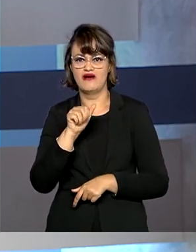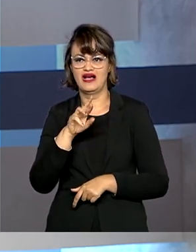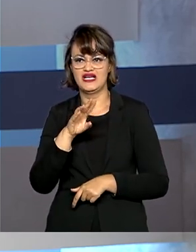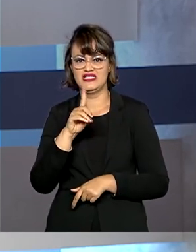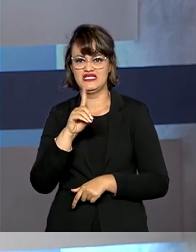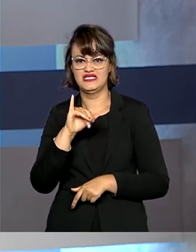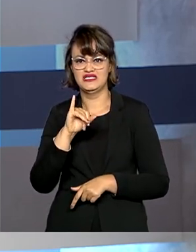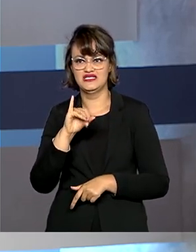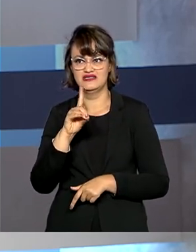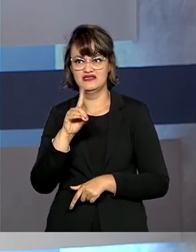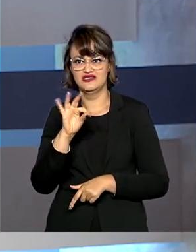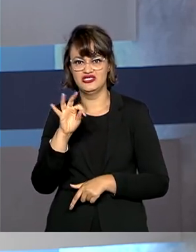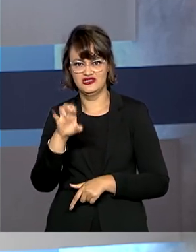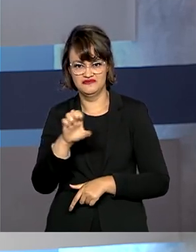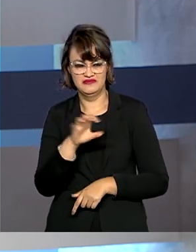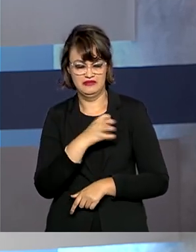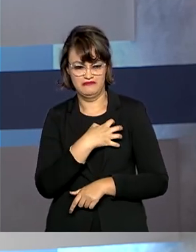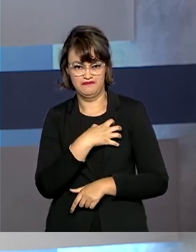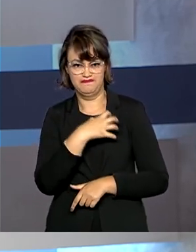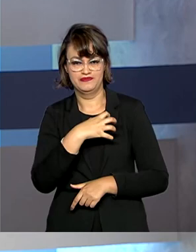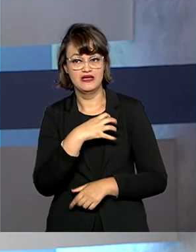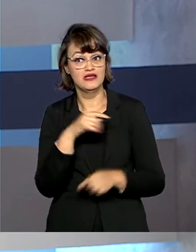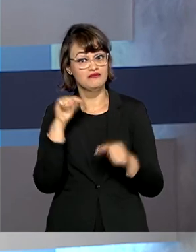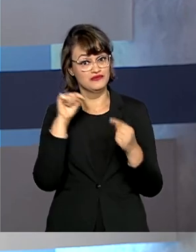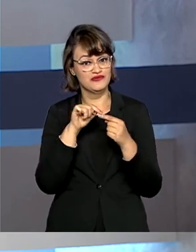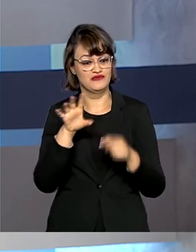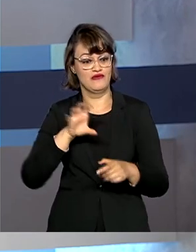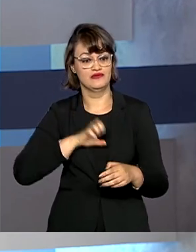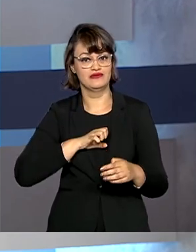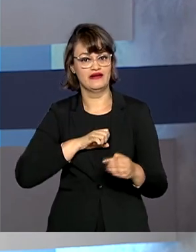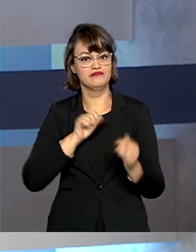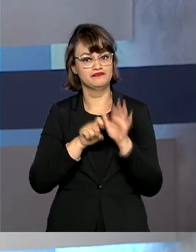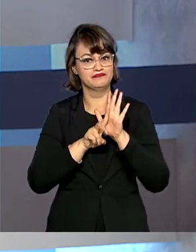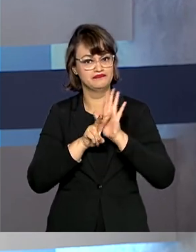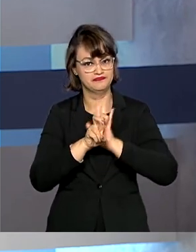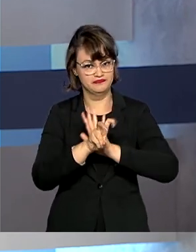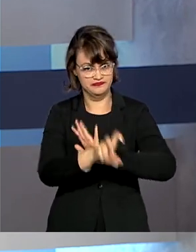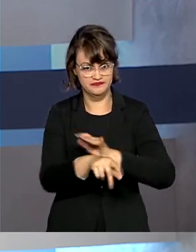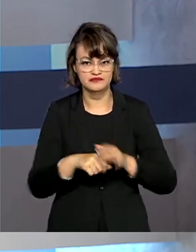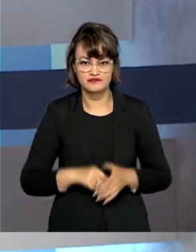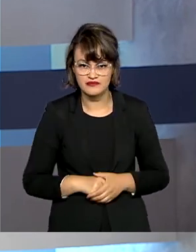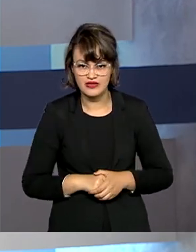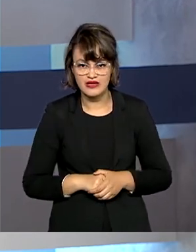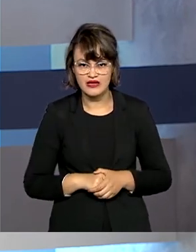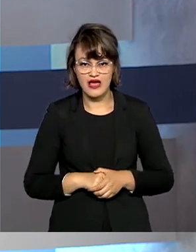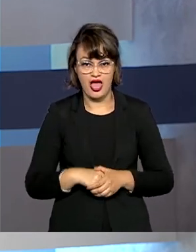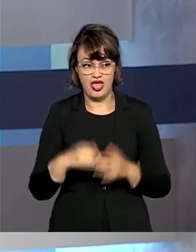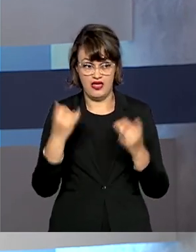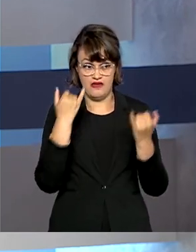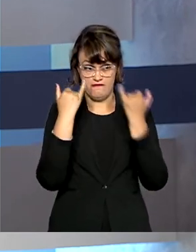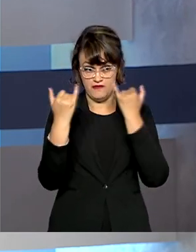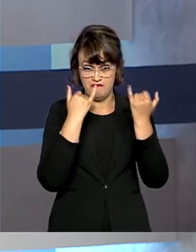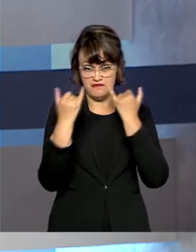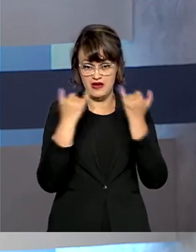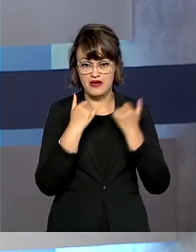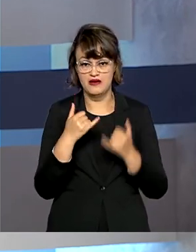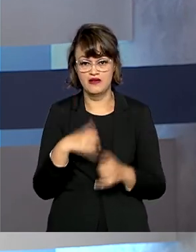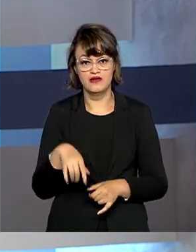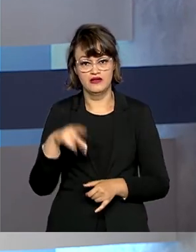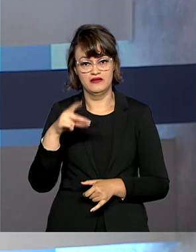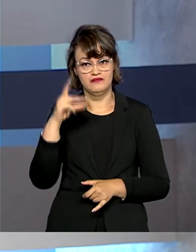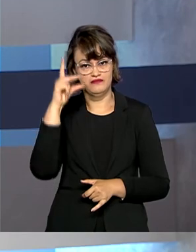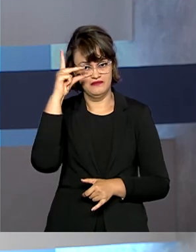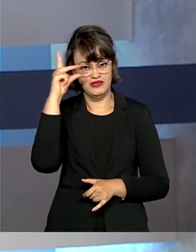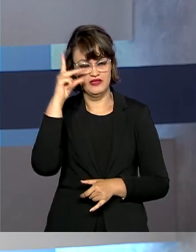inflamação do músculo do coração, desencadeada na maioria das vezes por um processo viral. De acordo com a assessoria, o ministro fez